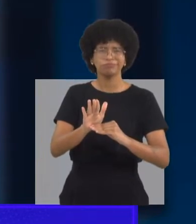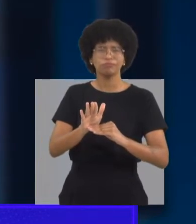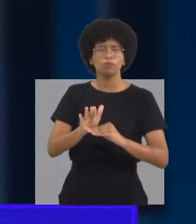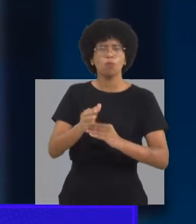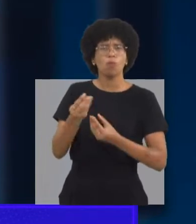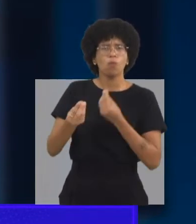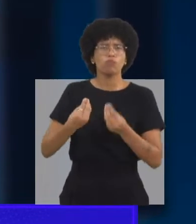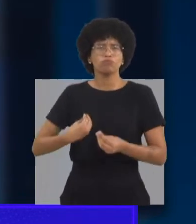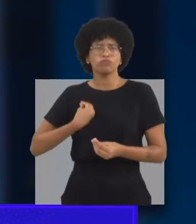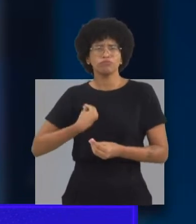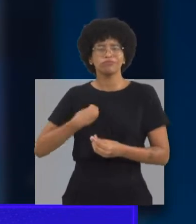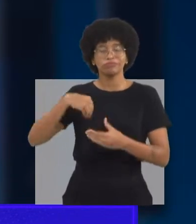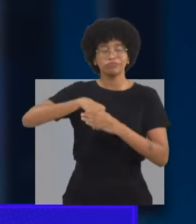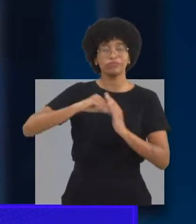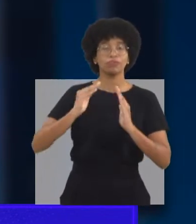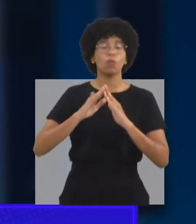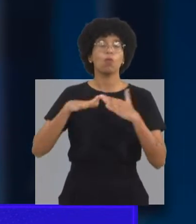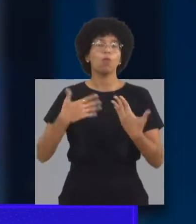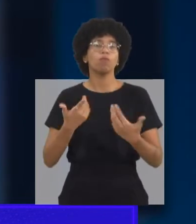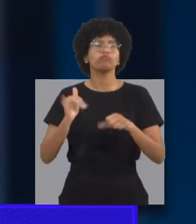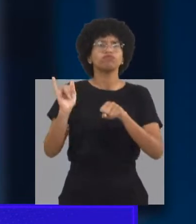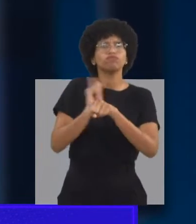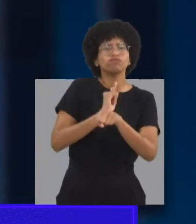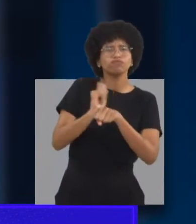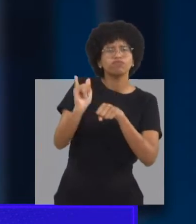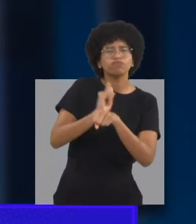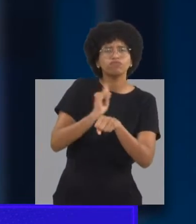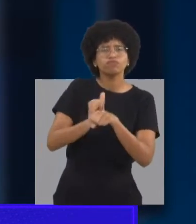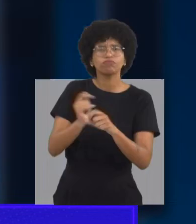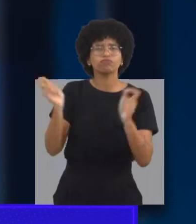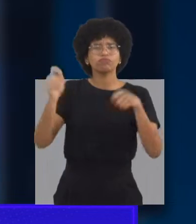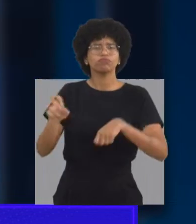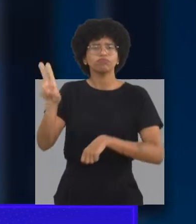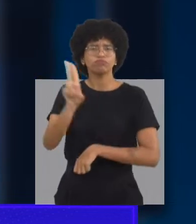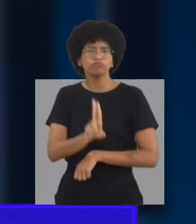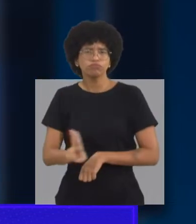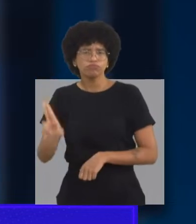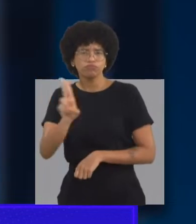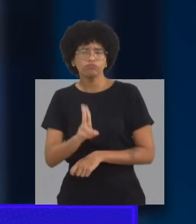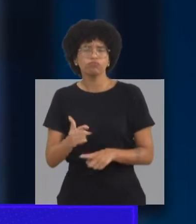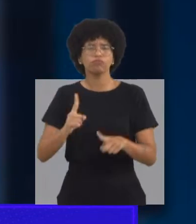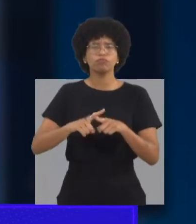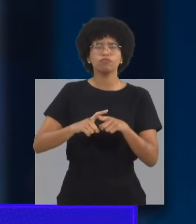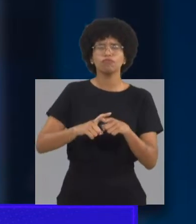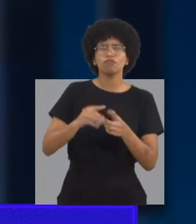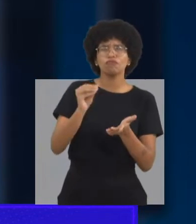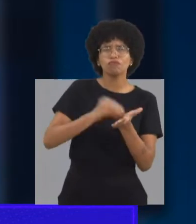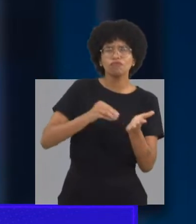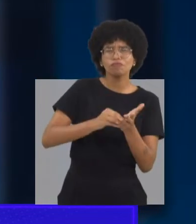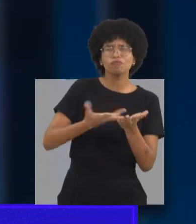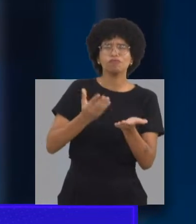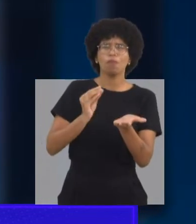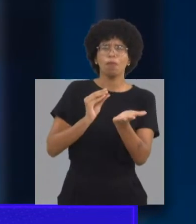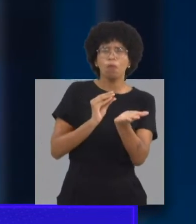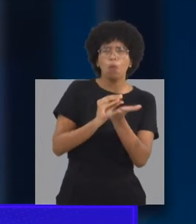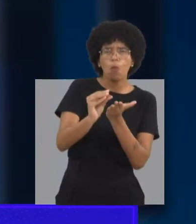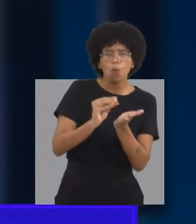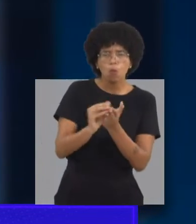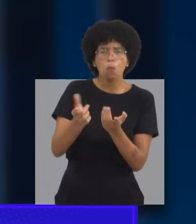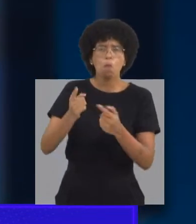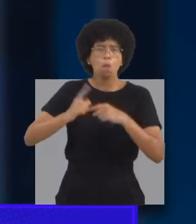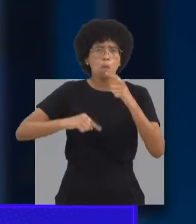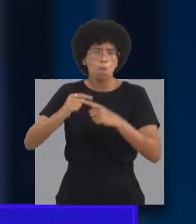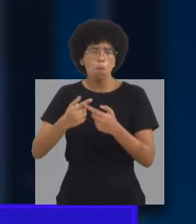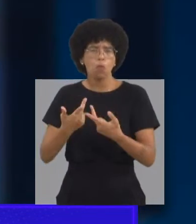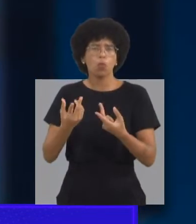funcionamento da criança. Olha, seu filho, ele está dando conta disso. Depois, na instrução de como a família